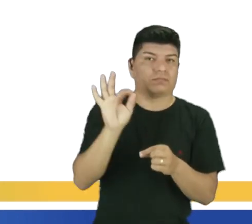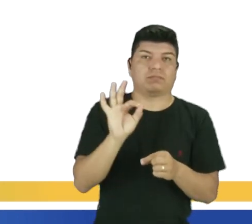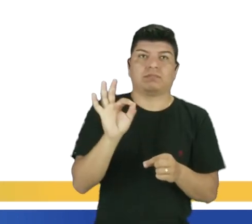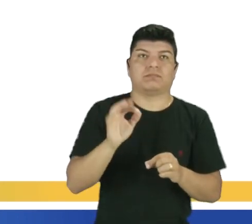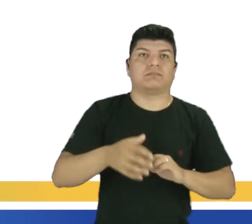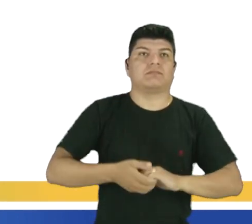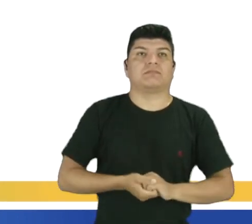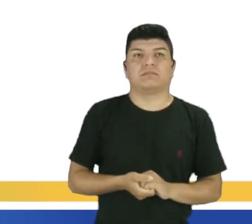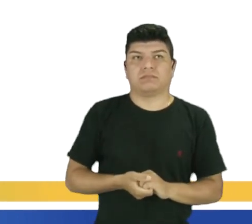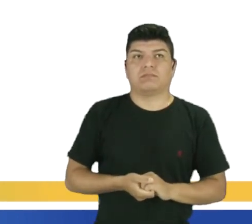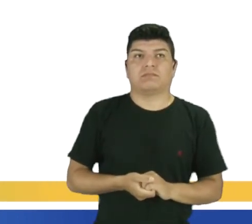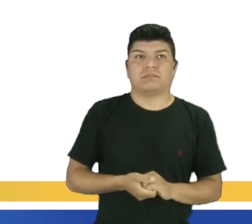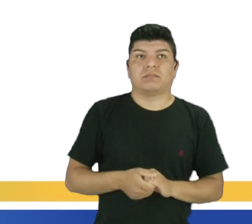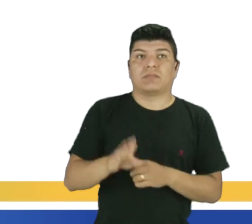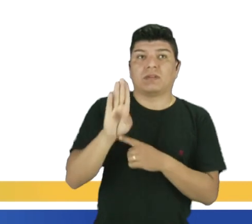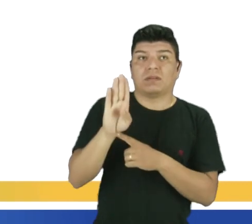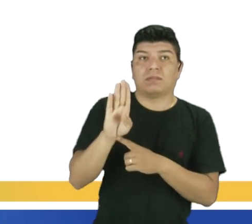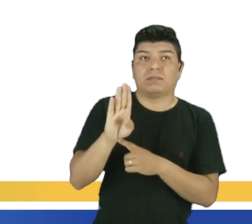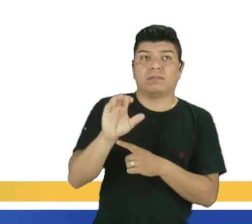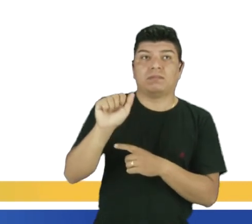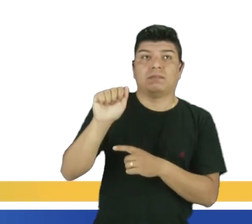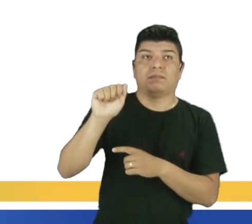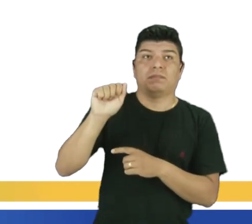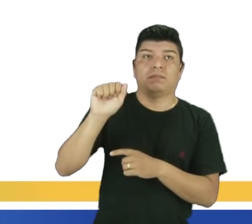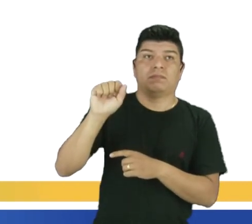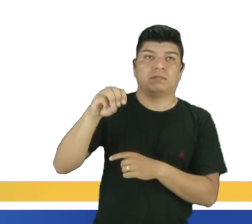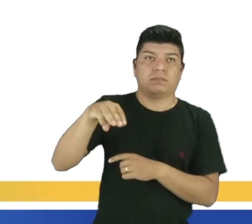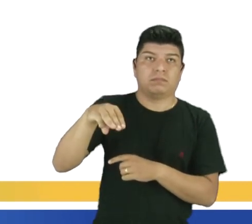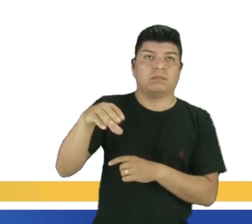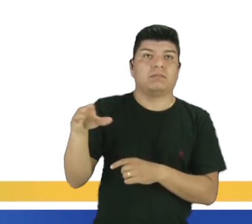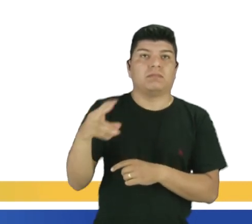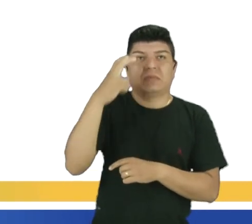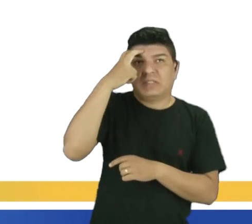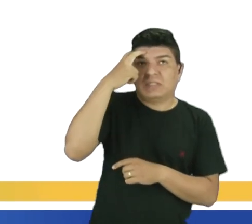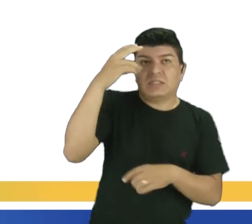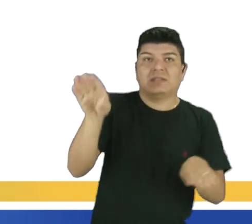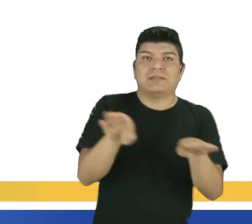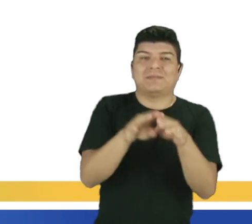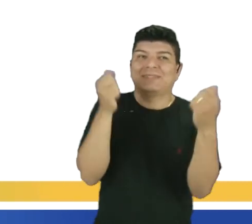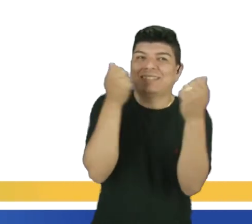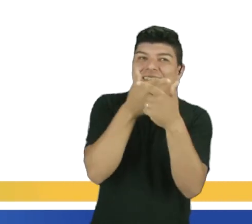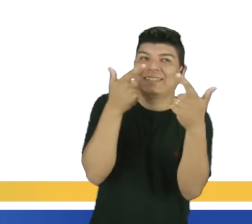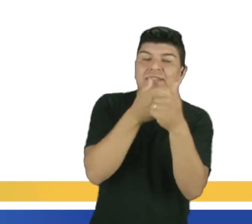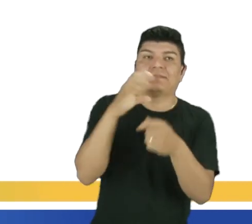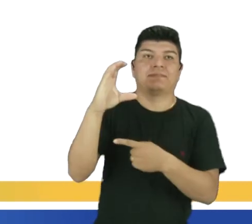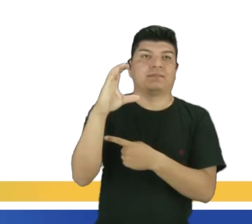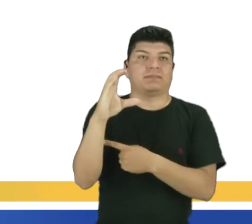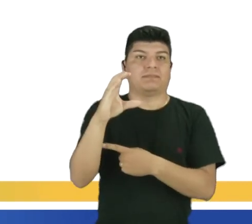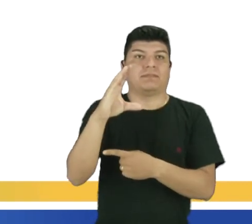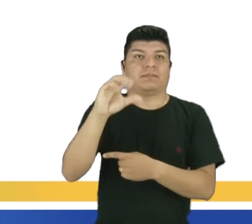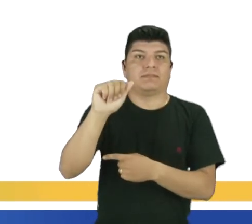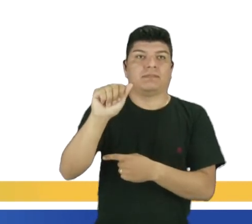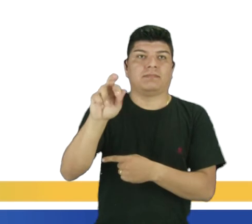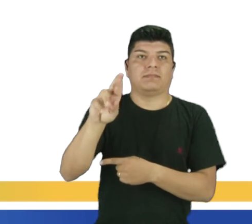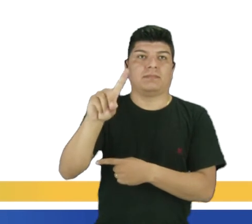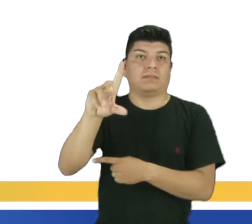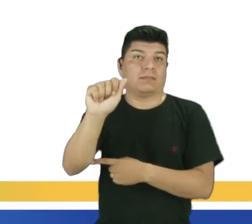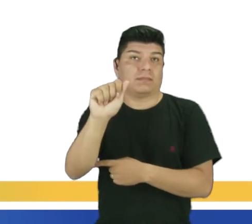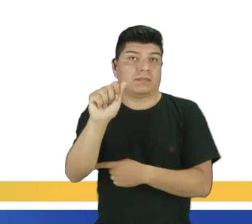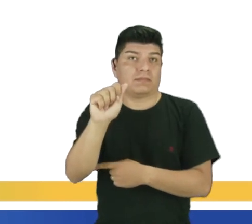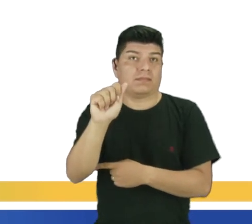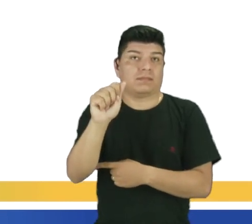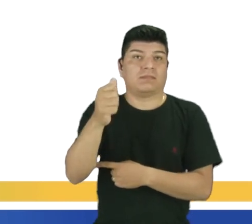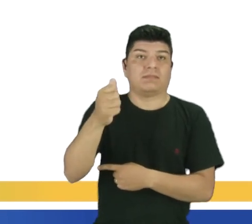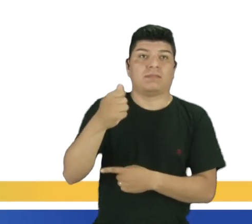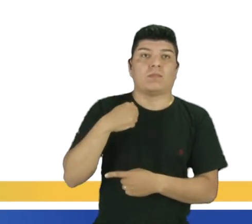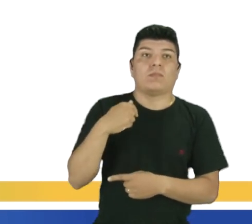intelligent as funny, Carla isn't as skinny as her sister, we can both read and write. Eu